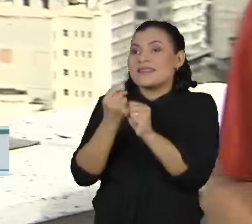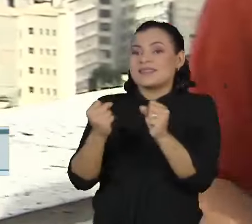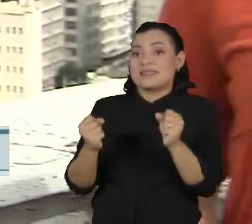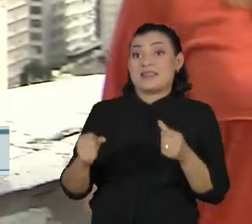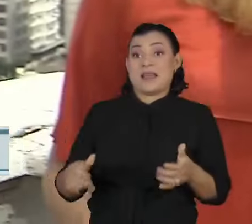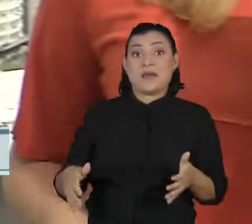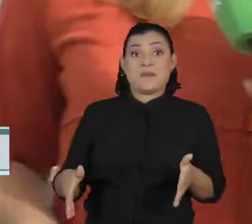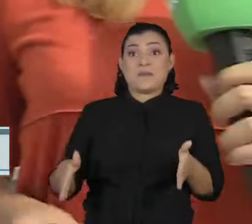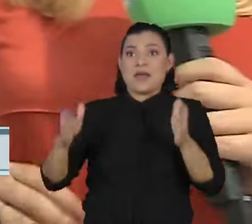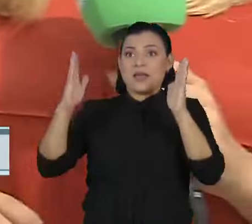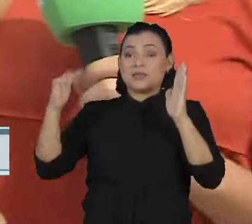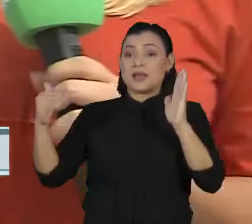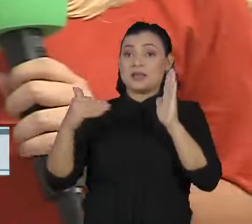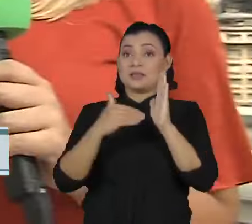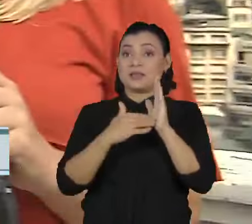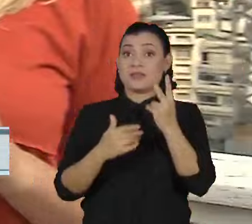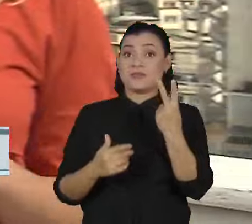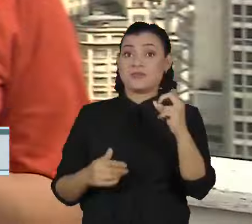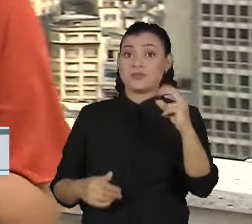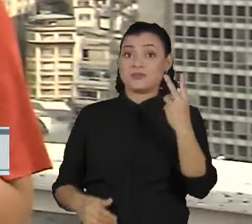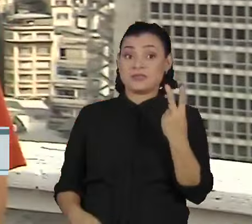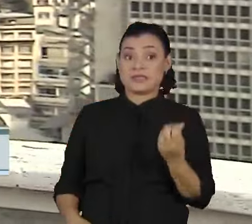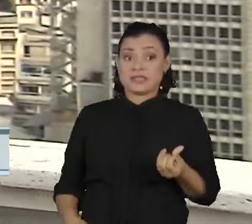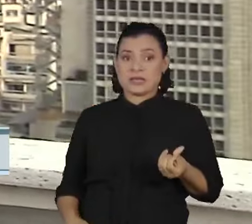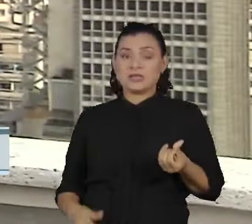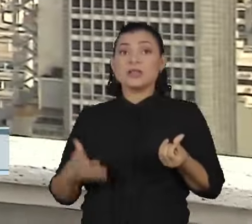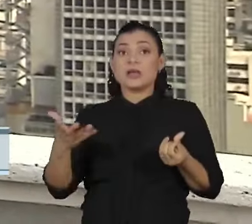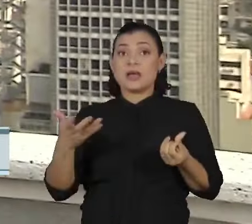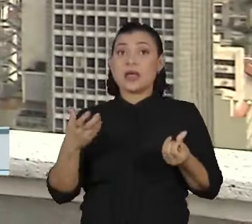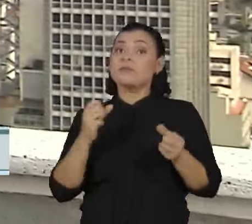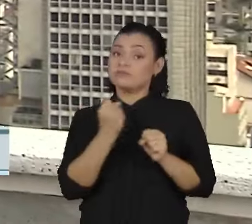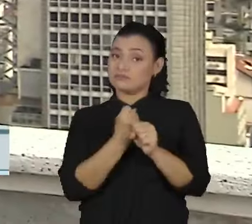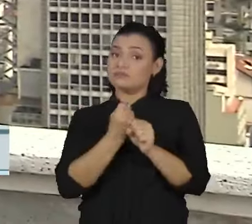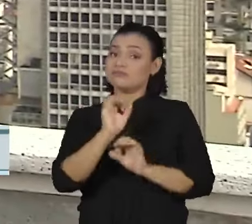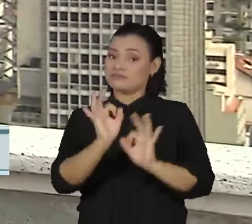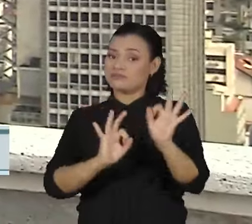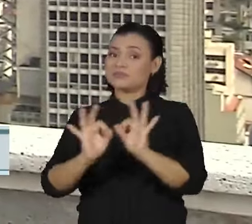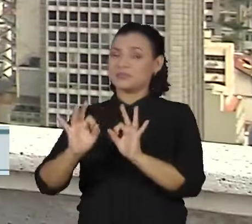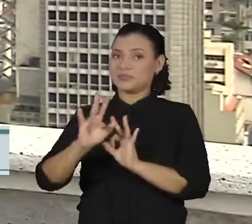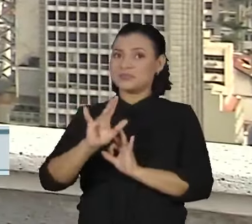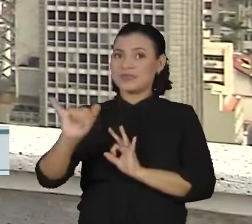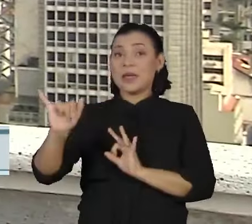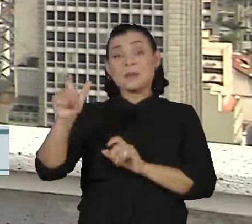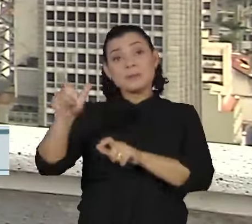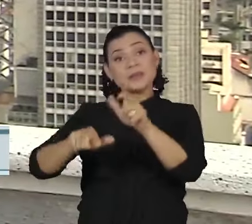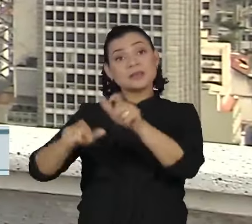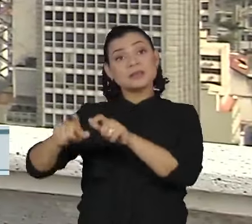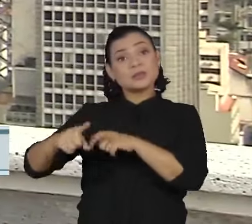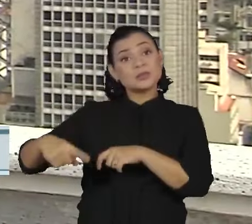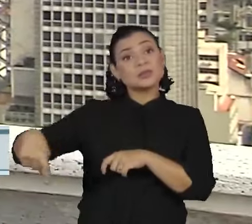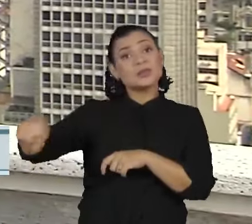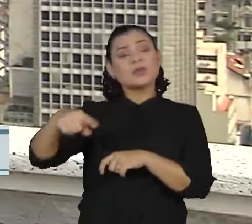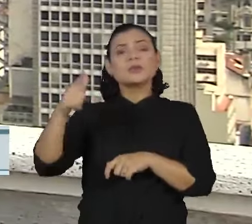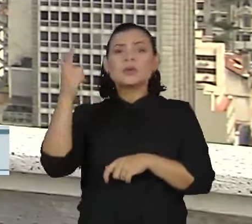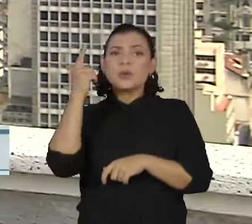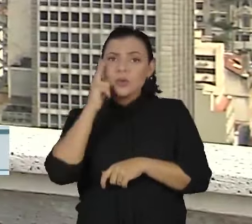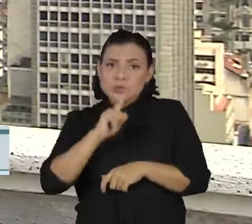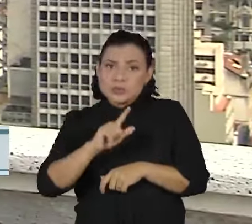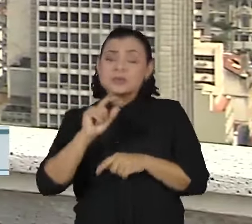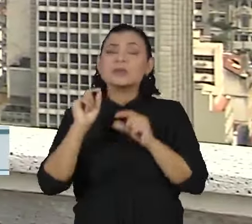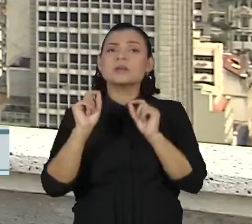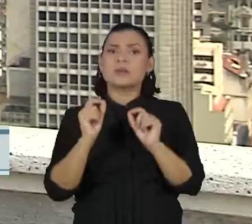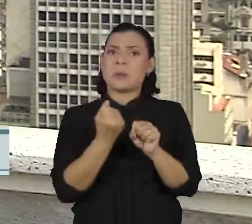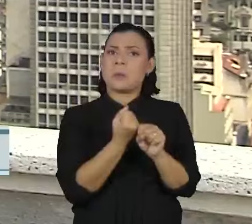Até 2026, a expectativa é que o edifício passe por reformas para que a população também tenha a dimensão da